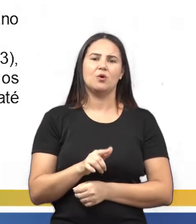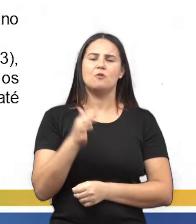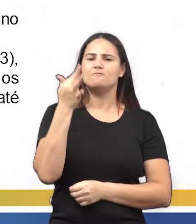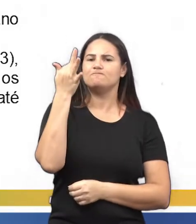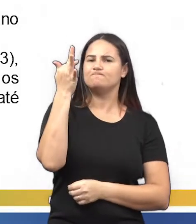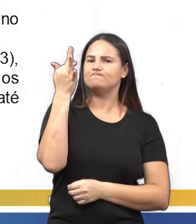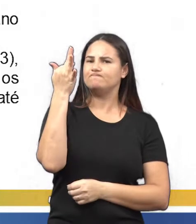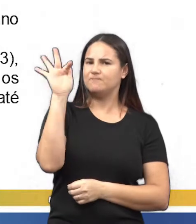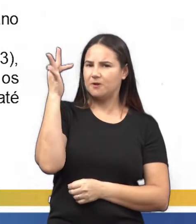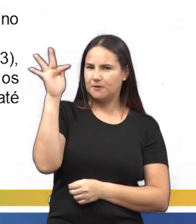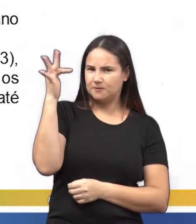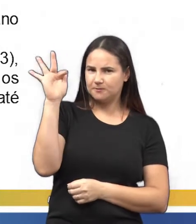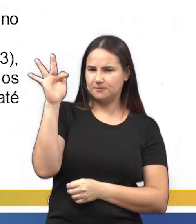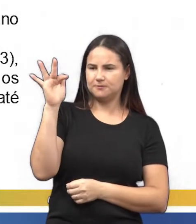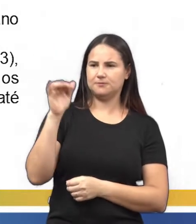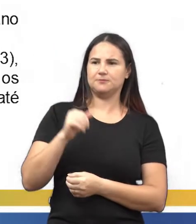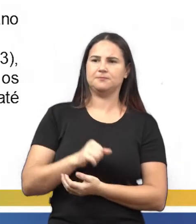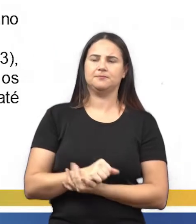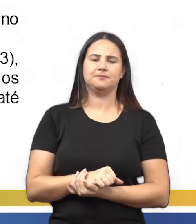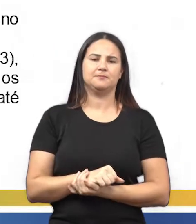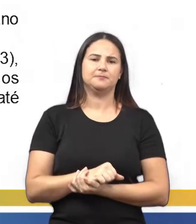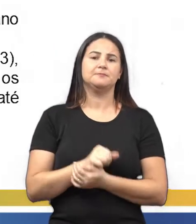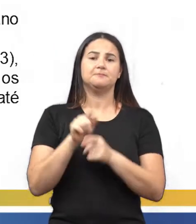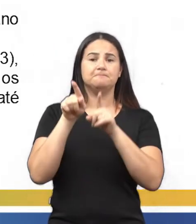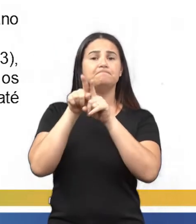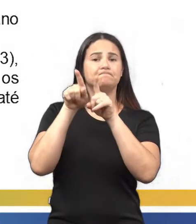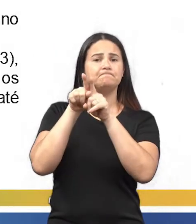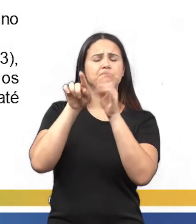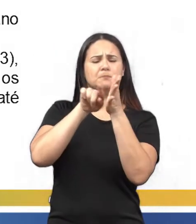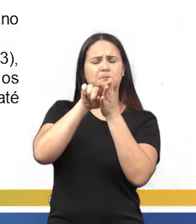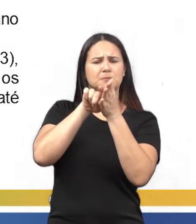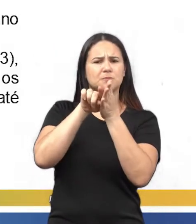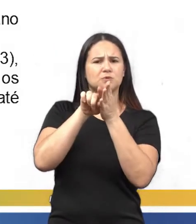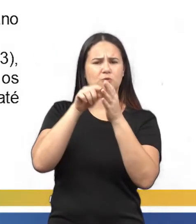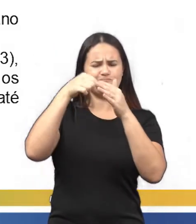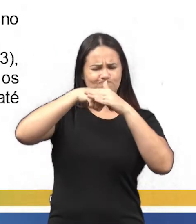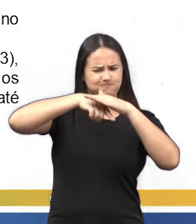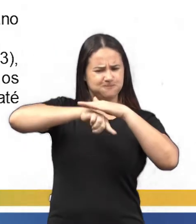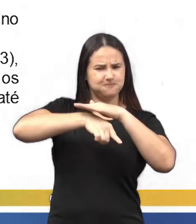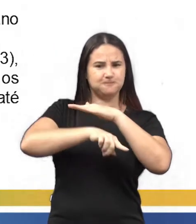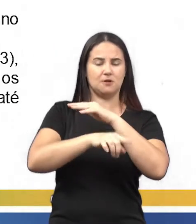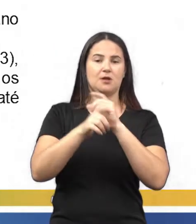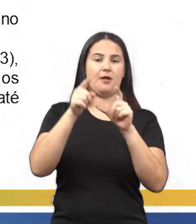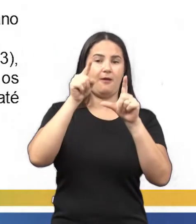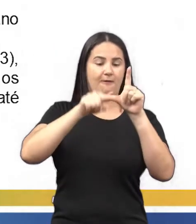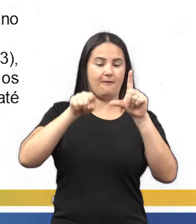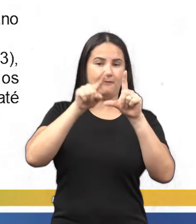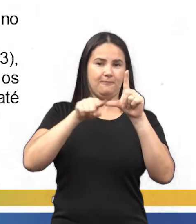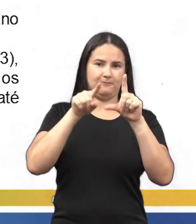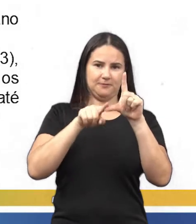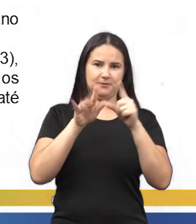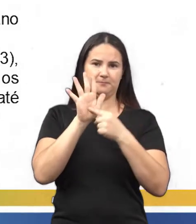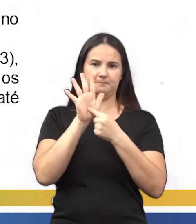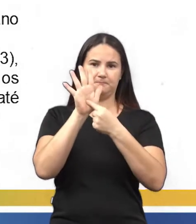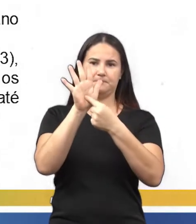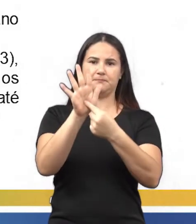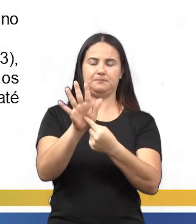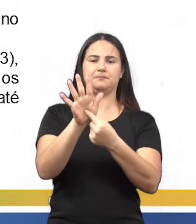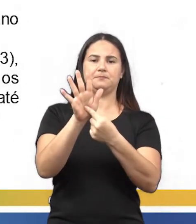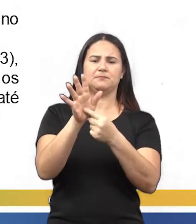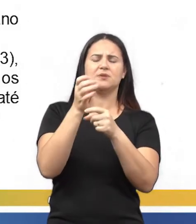François Vietti, que introduziu o uso sistemático da letras para indicar os números